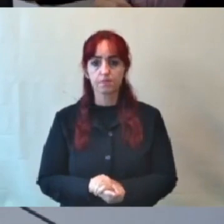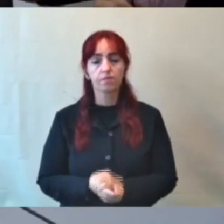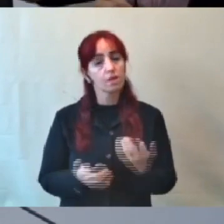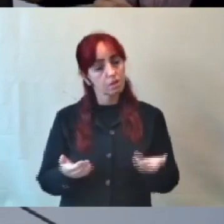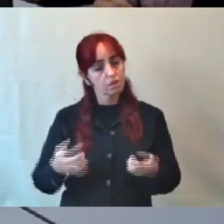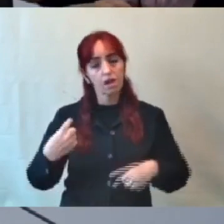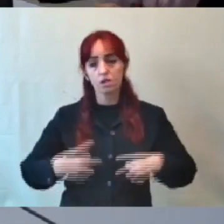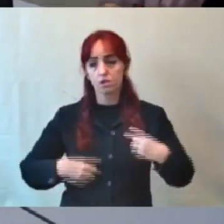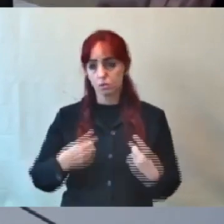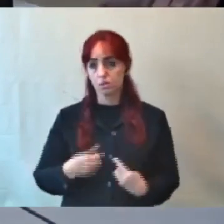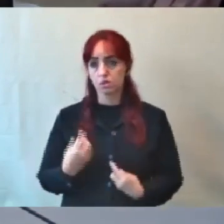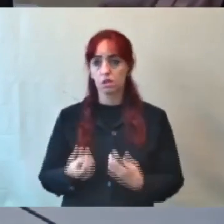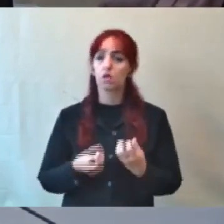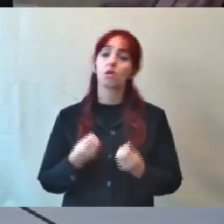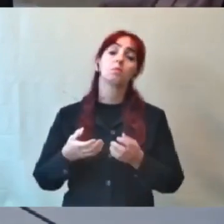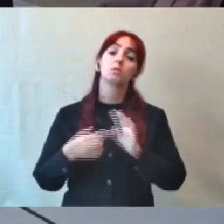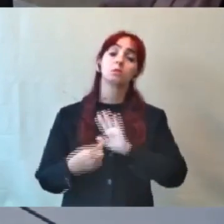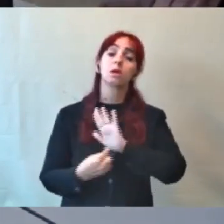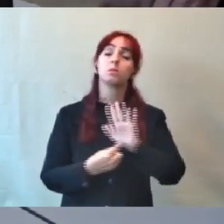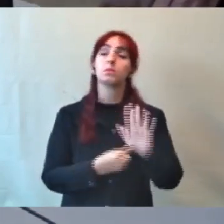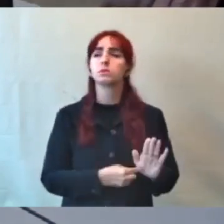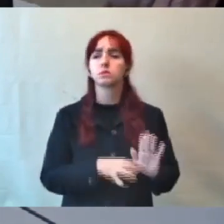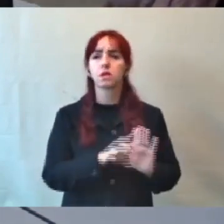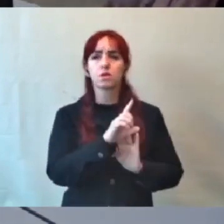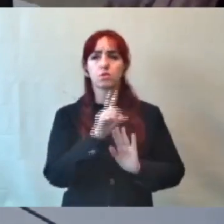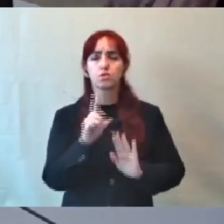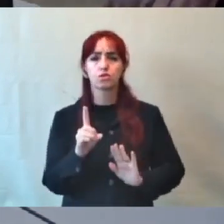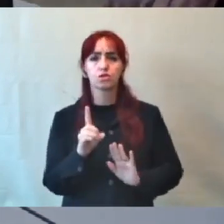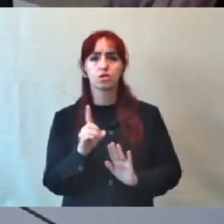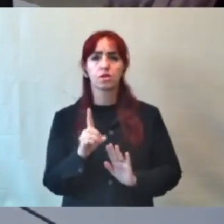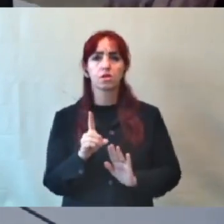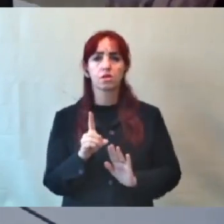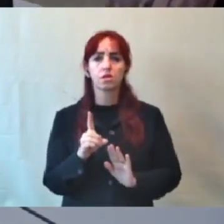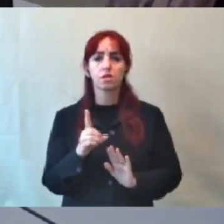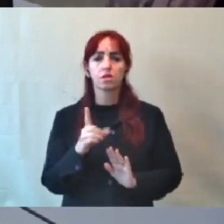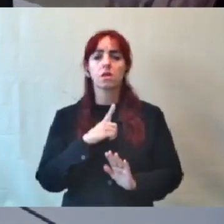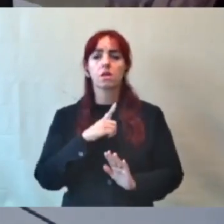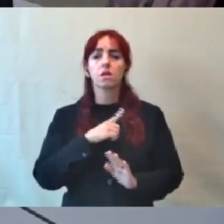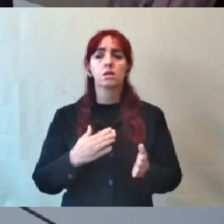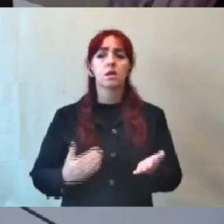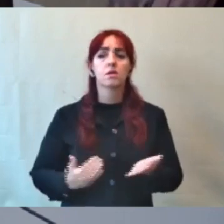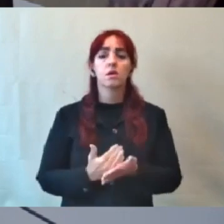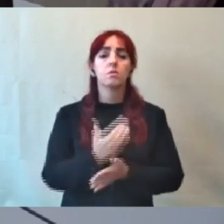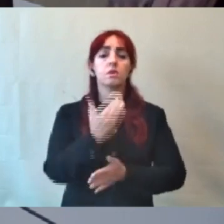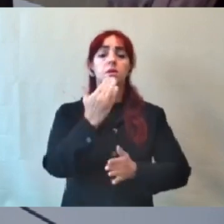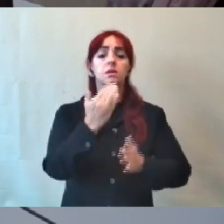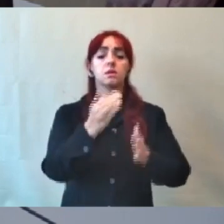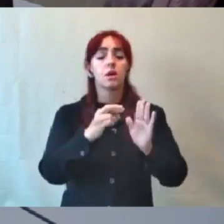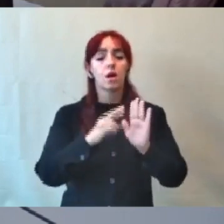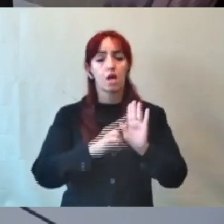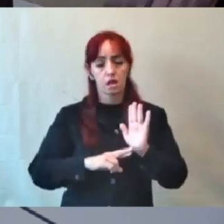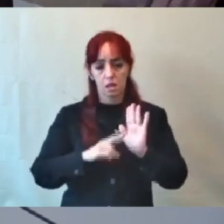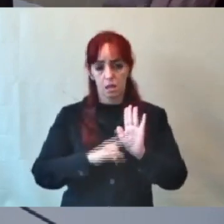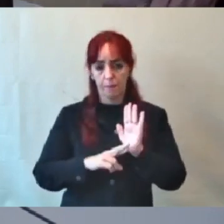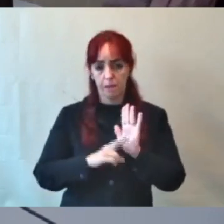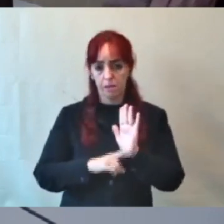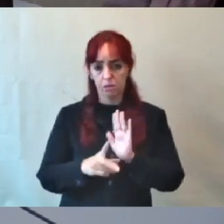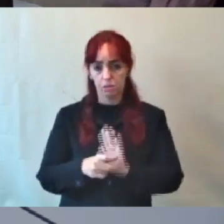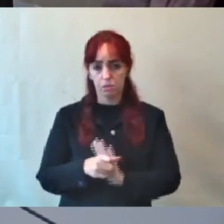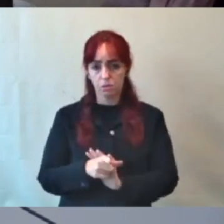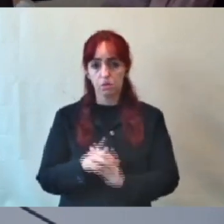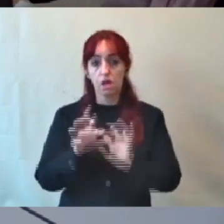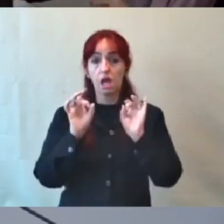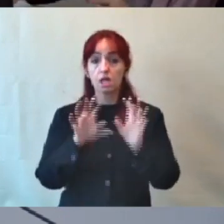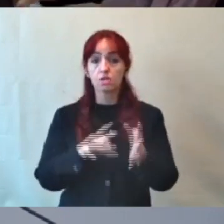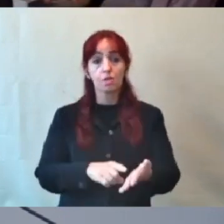coloquei aqui naquela dia que a gente foi aprovar o requerimento, que era apenas para convidar.